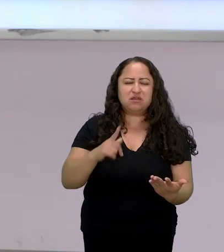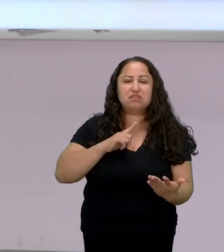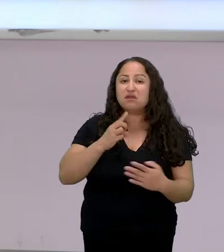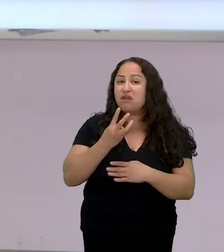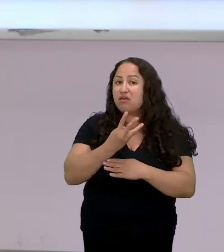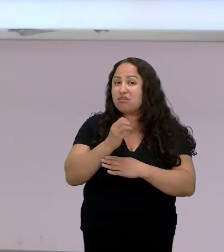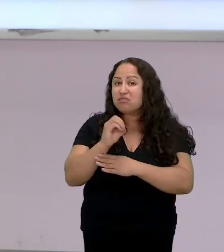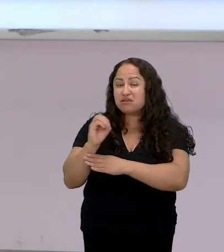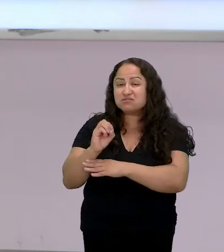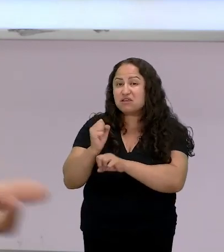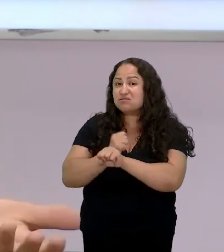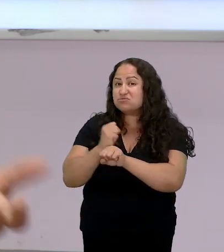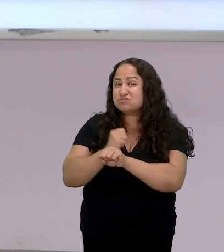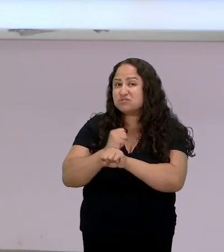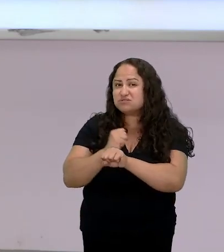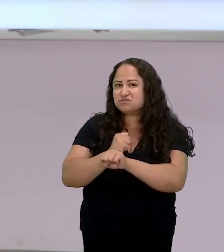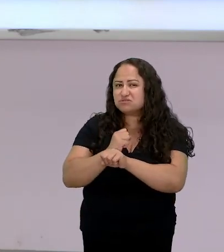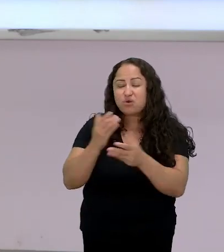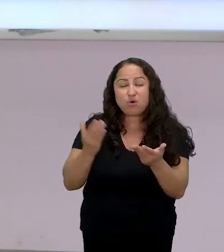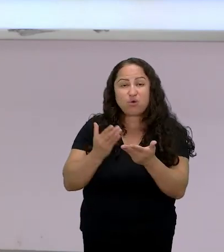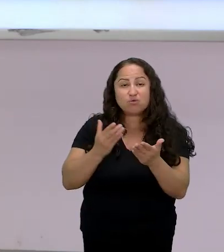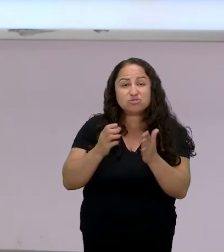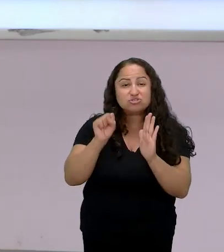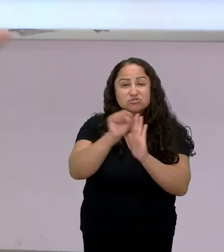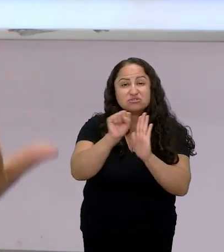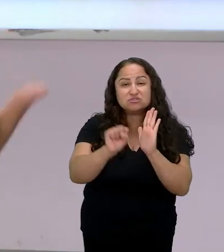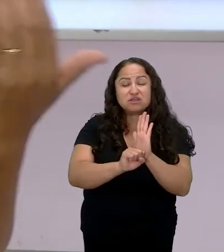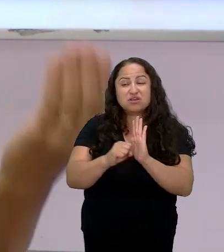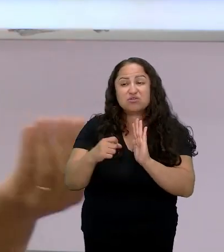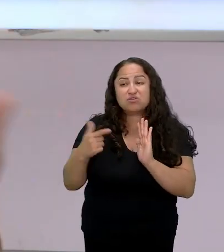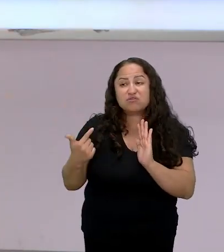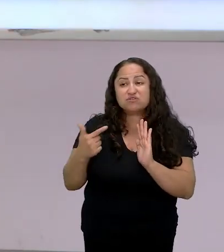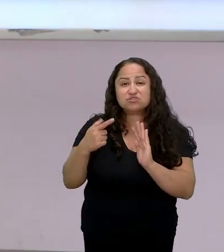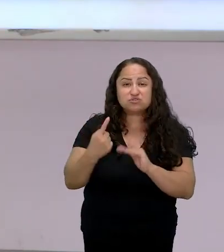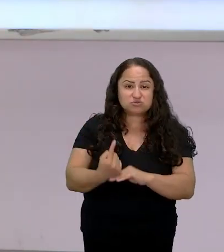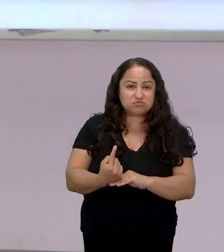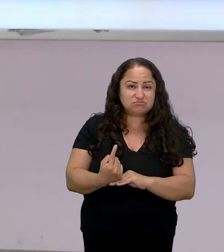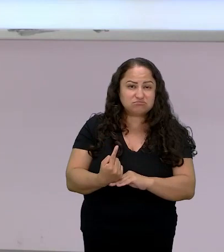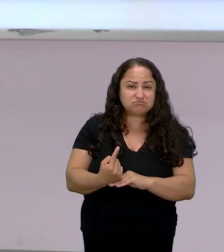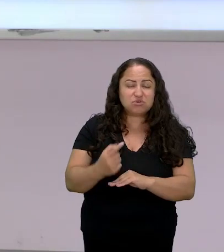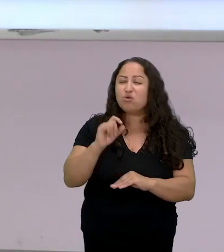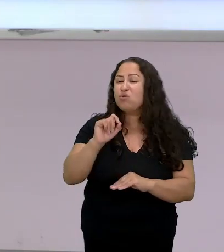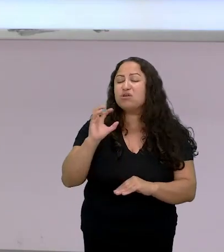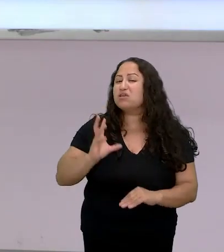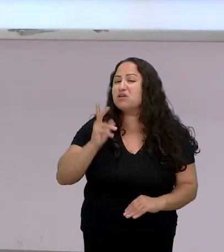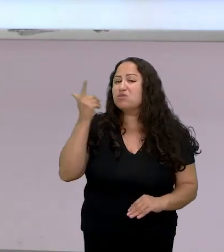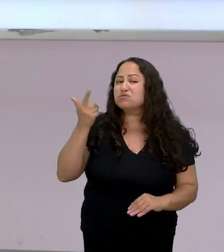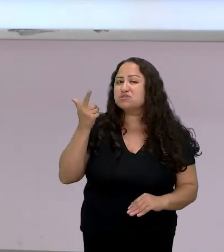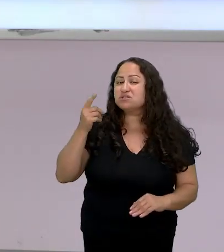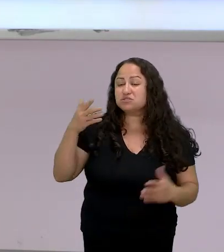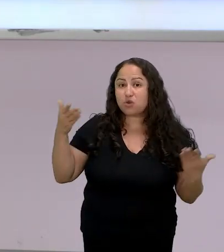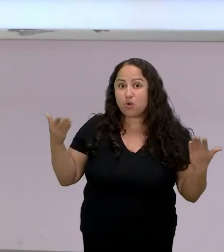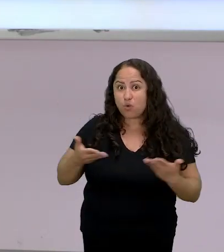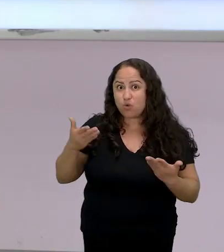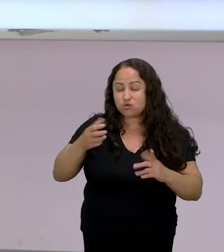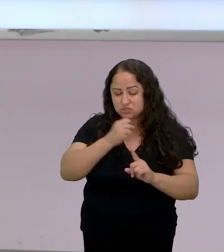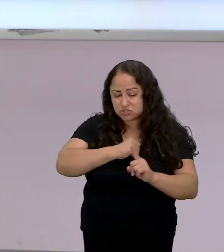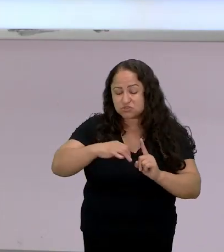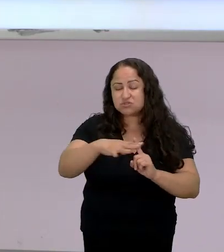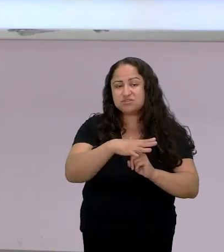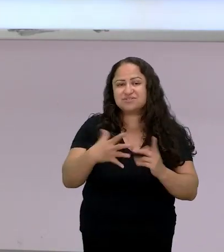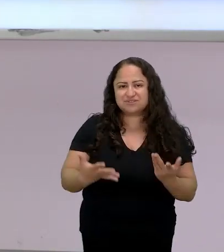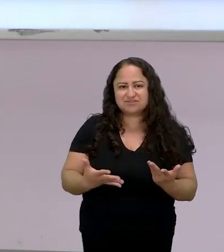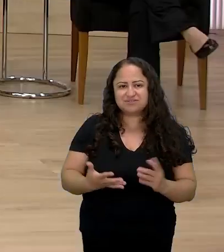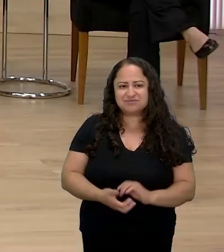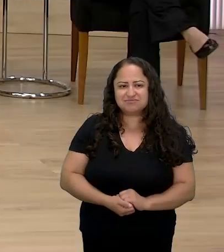anos hoje século 21 o que a gente vê acontecer com as mulheres da nossa sociedade hoje e